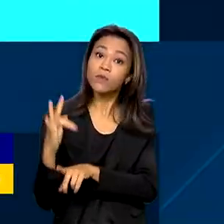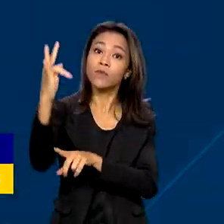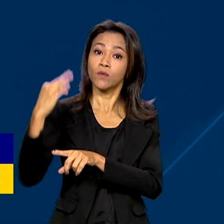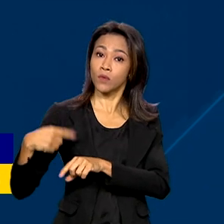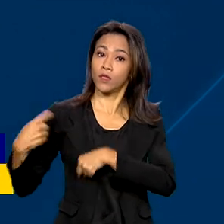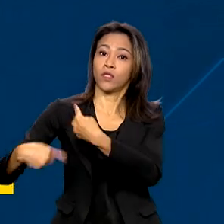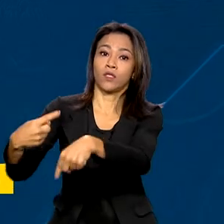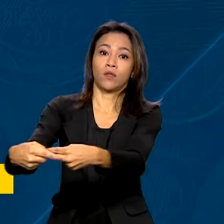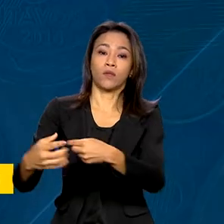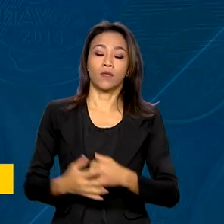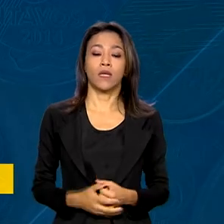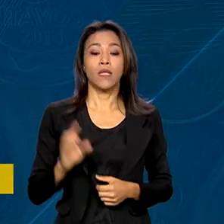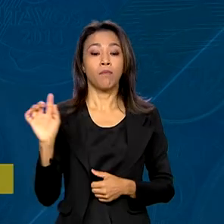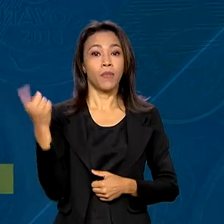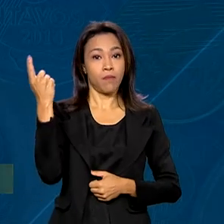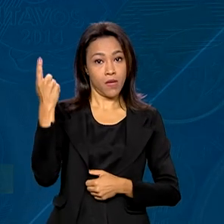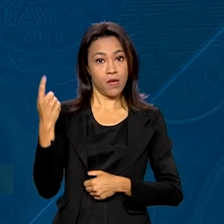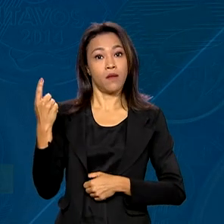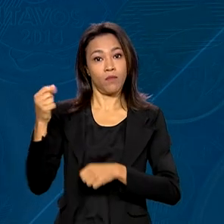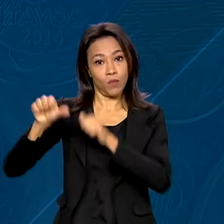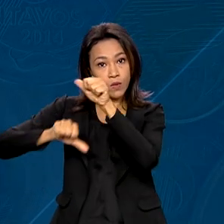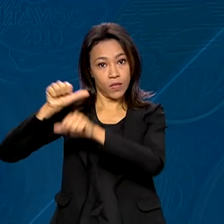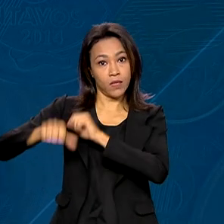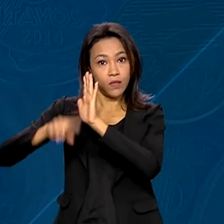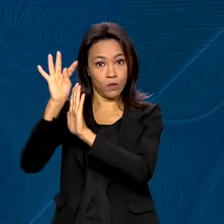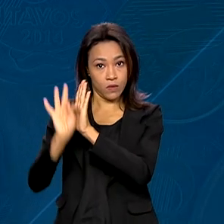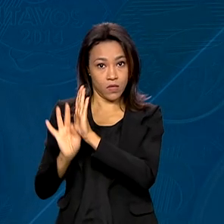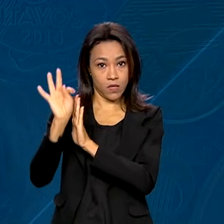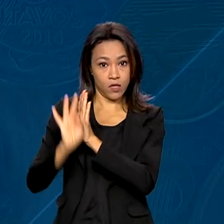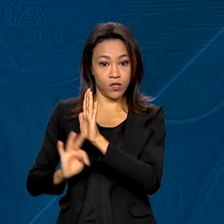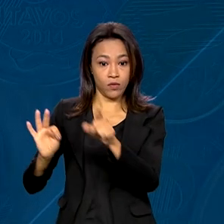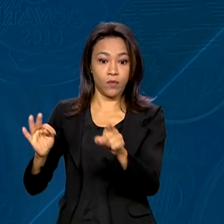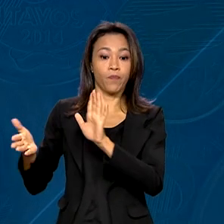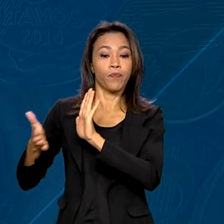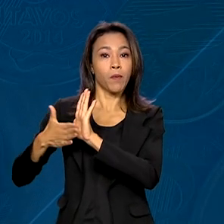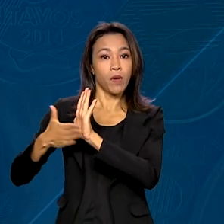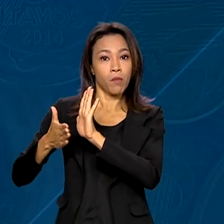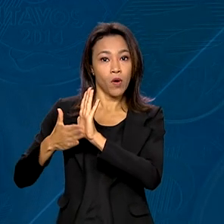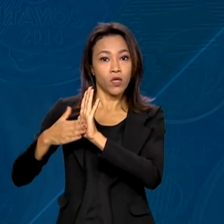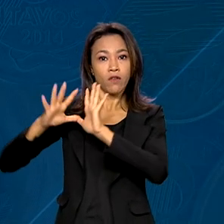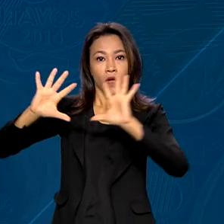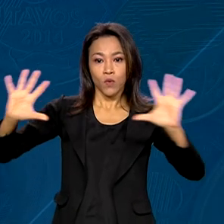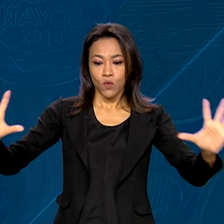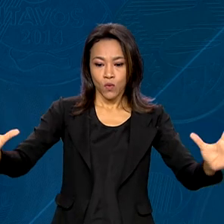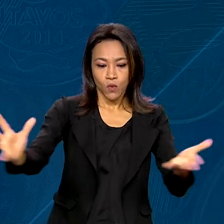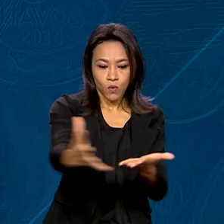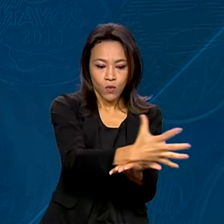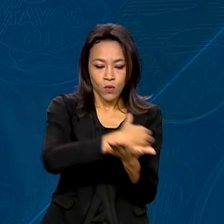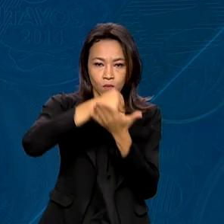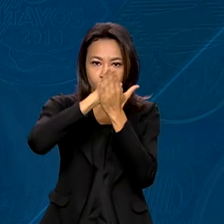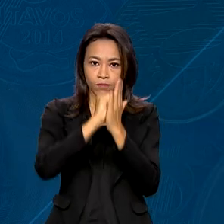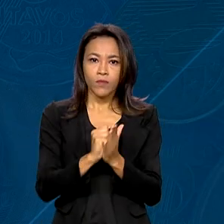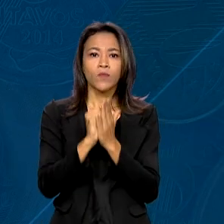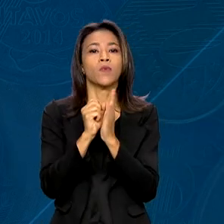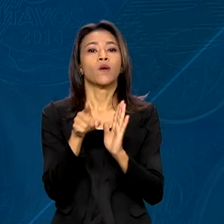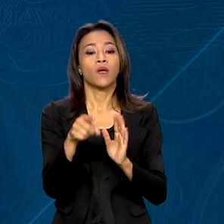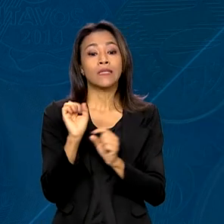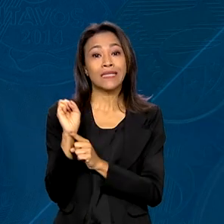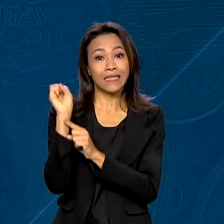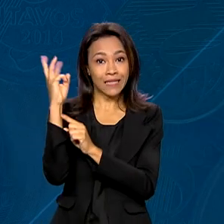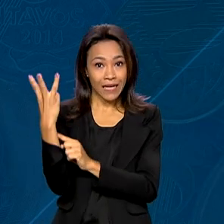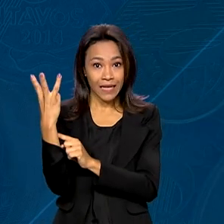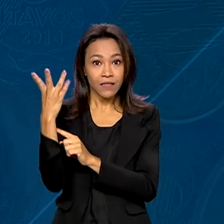Na primeira etapa de mudanças, o texto da PEC da Reforma Tributária deve unificar os impostos sobre o consumo. Três